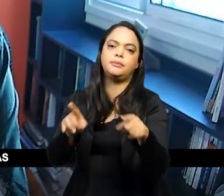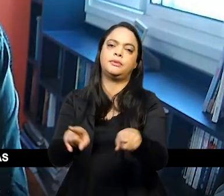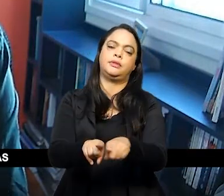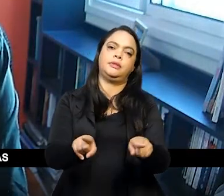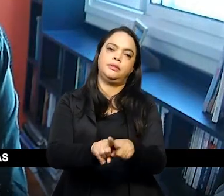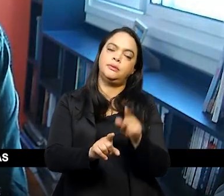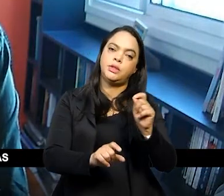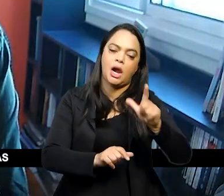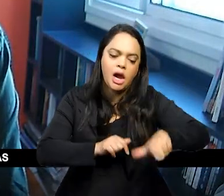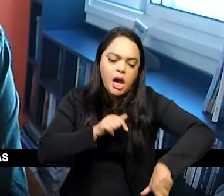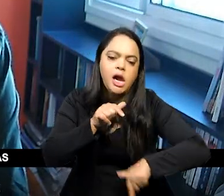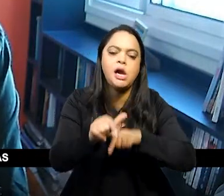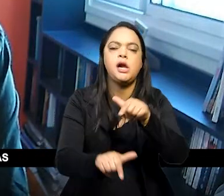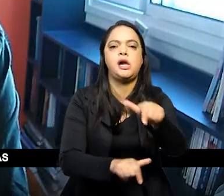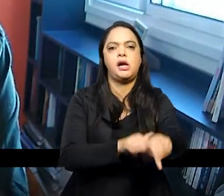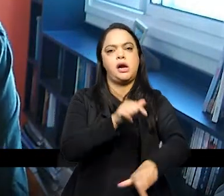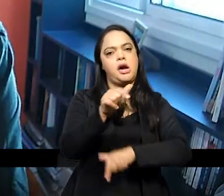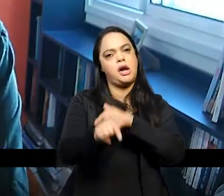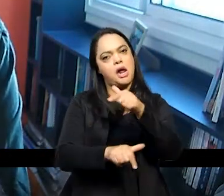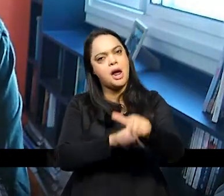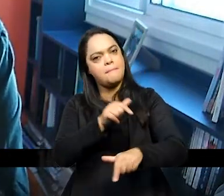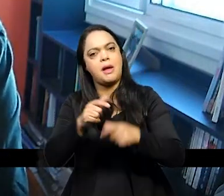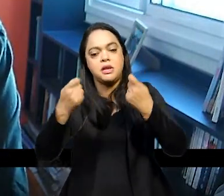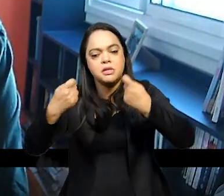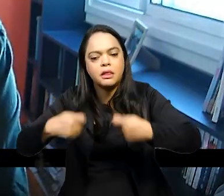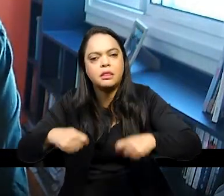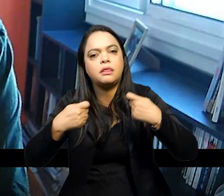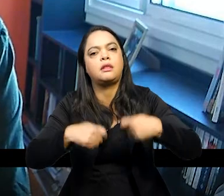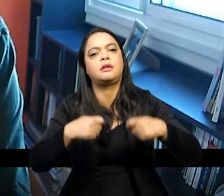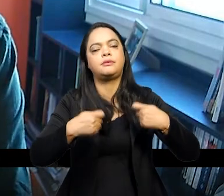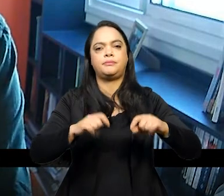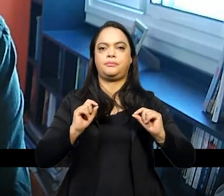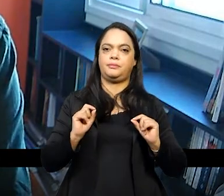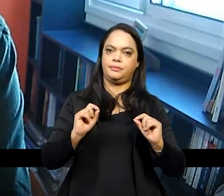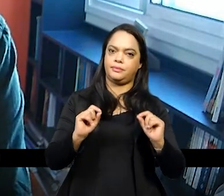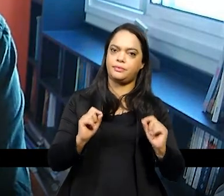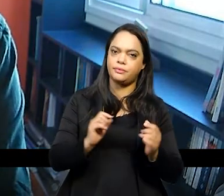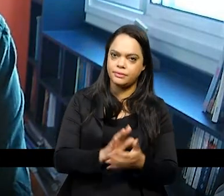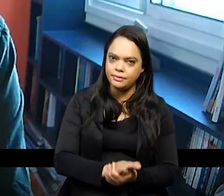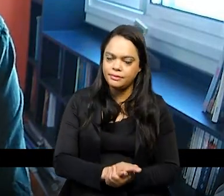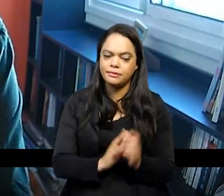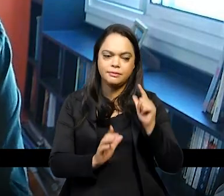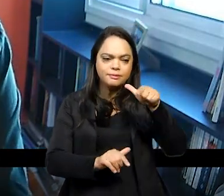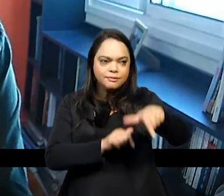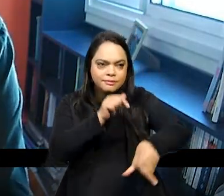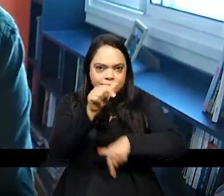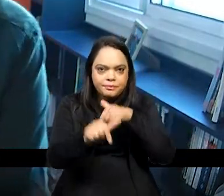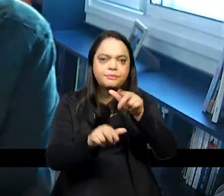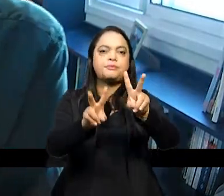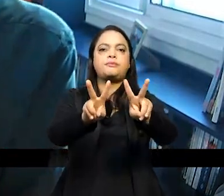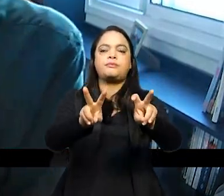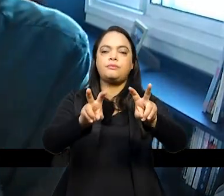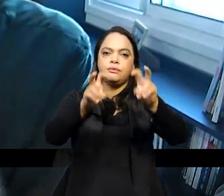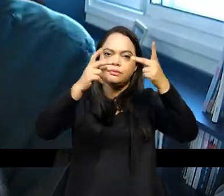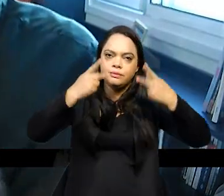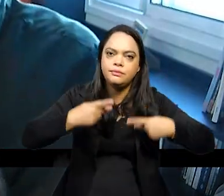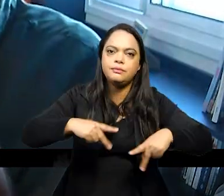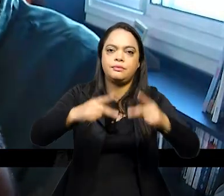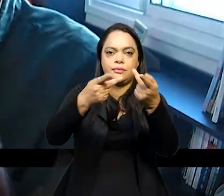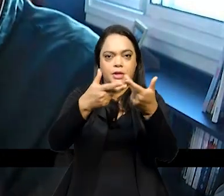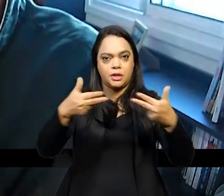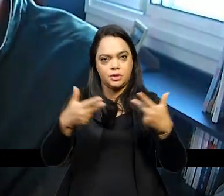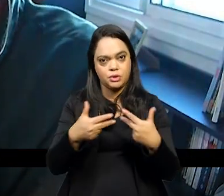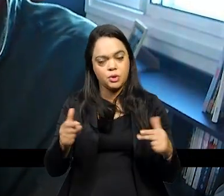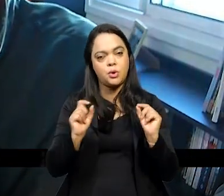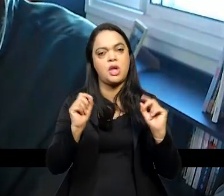de ações foram tidas como necessárias e eram ações relativas a essas coisas